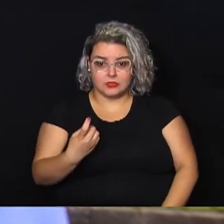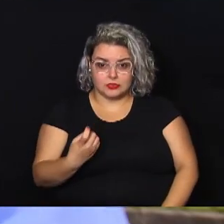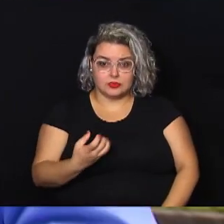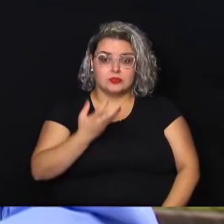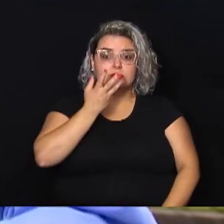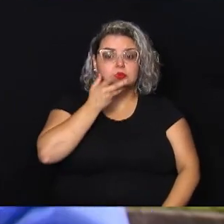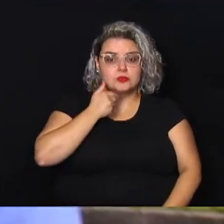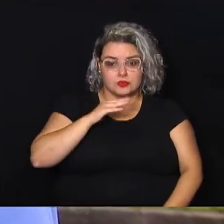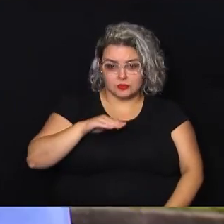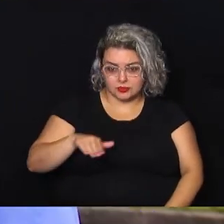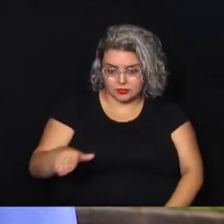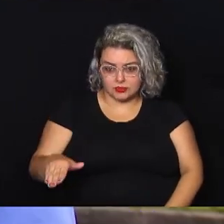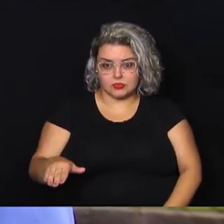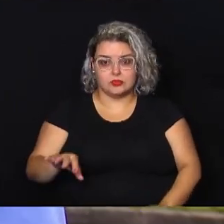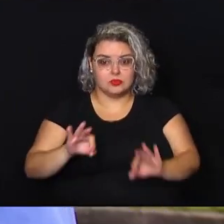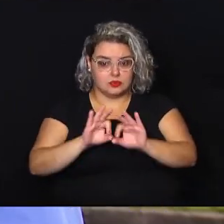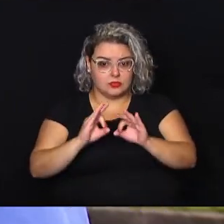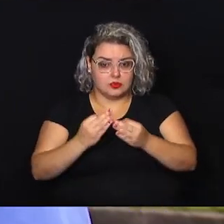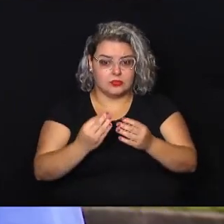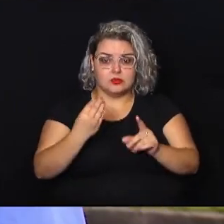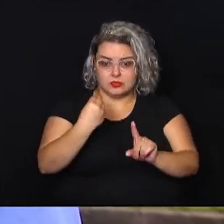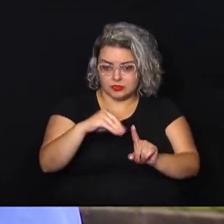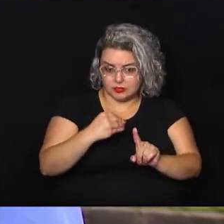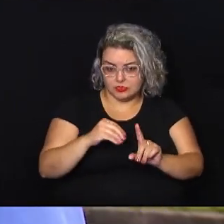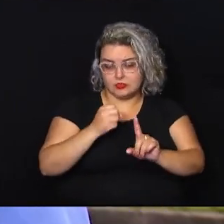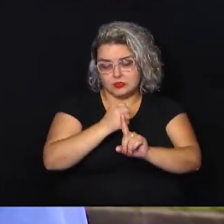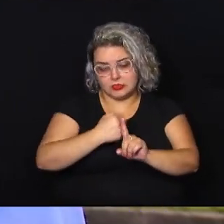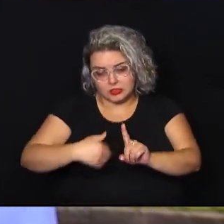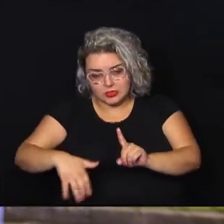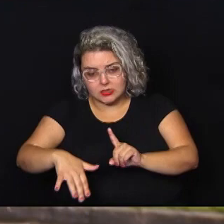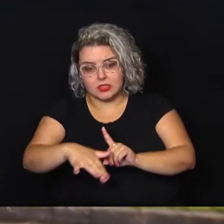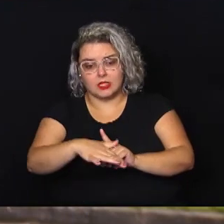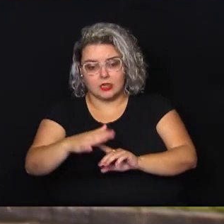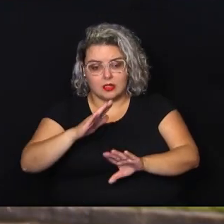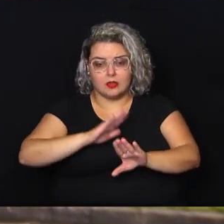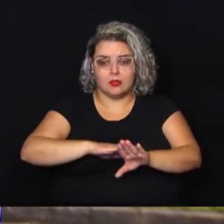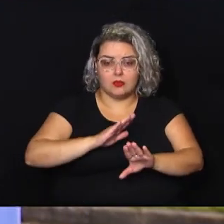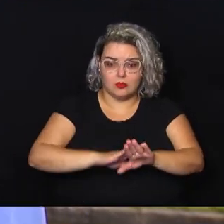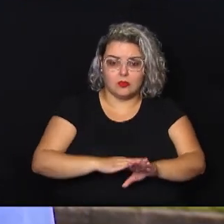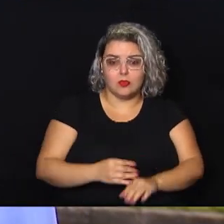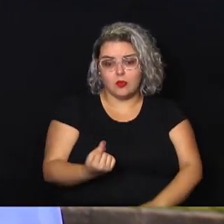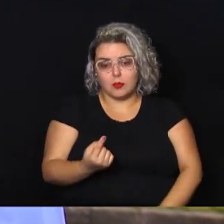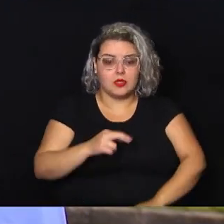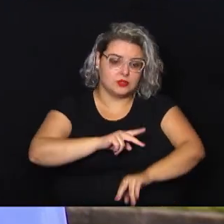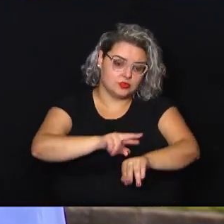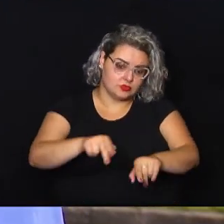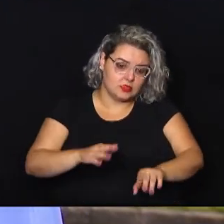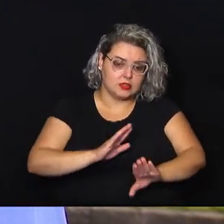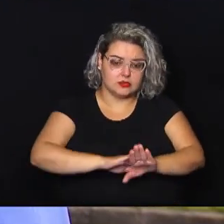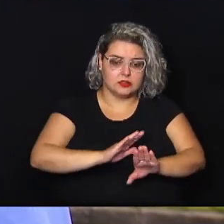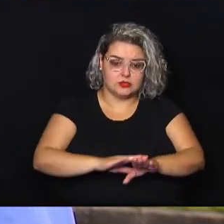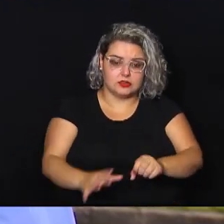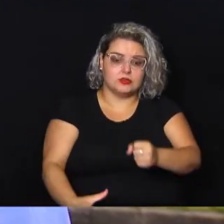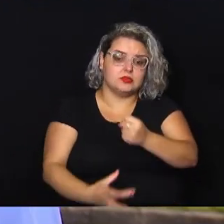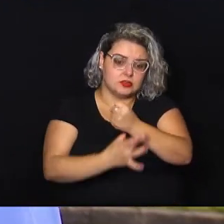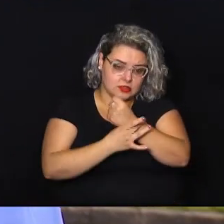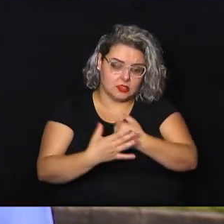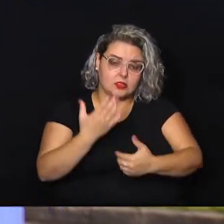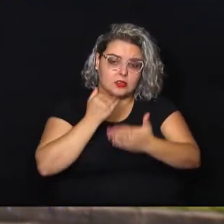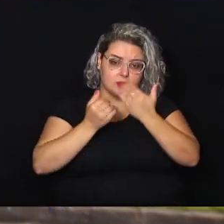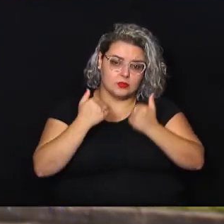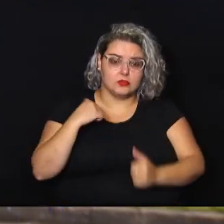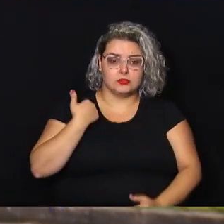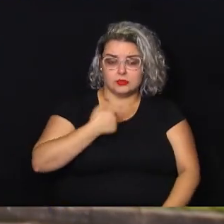que estão em famílias de vulnerabilidade social. É uma medida, uma das medidas de segurança alimentar do nosso